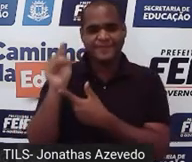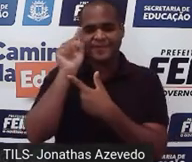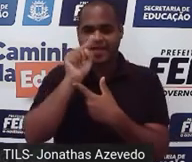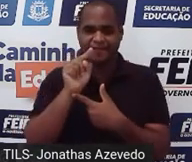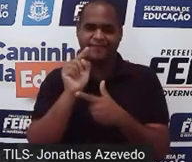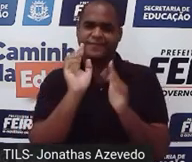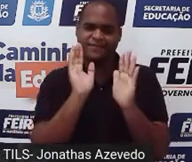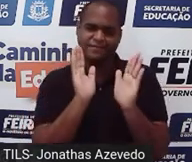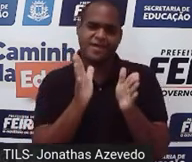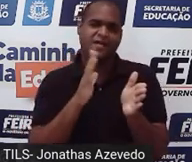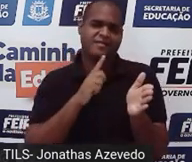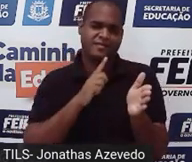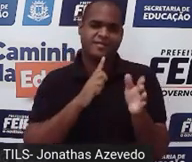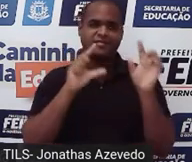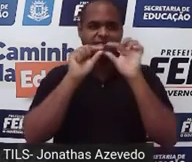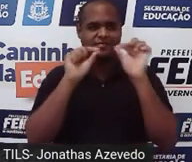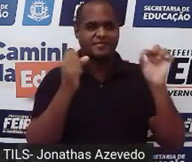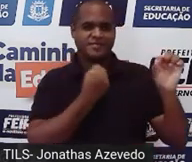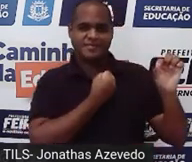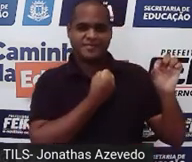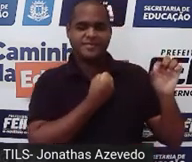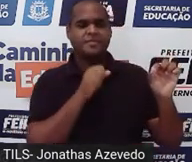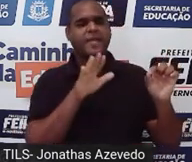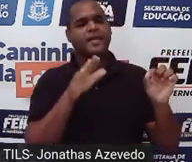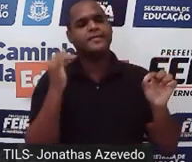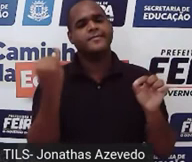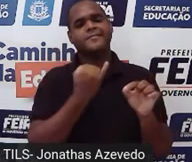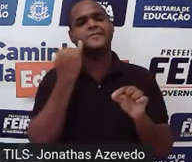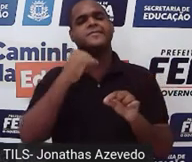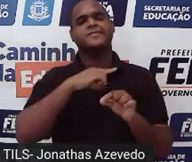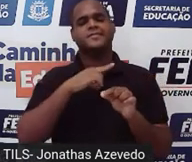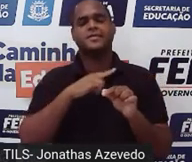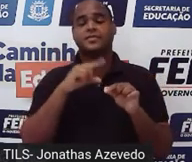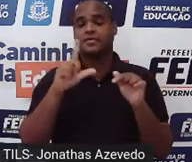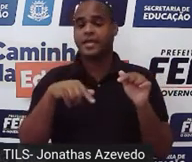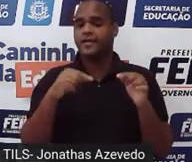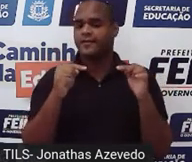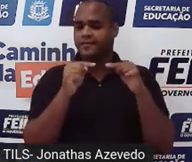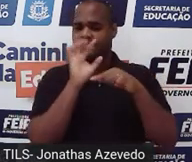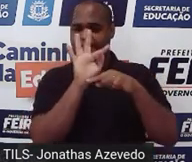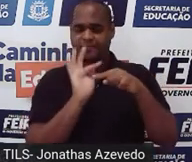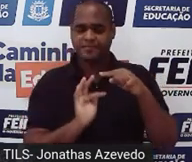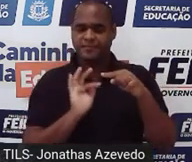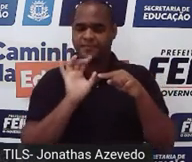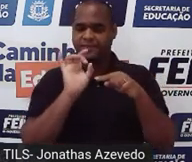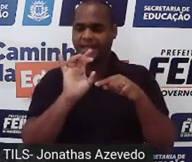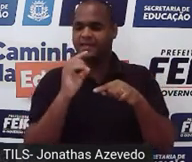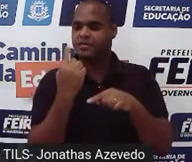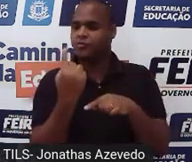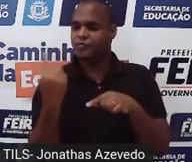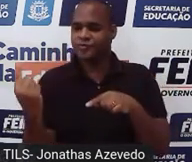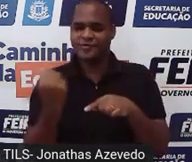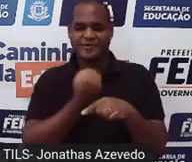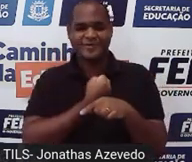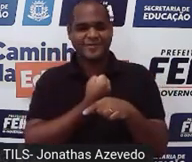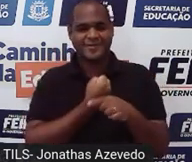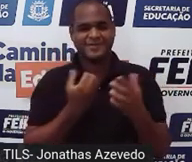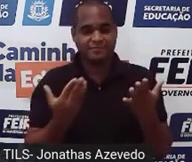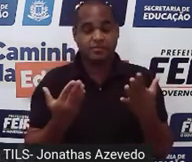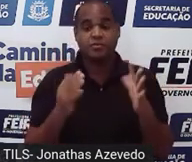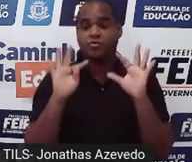numérica, né? O que tem de interessante na reta numérica com as frações unitárias, é que todas elas,